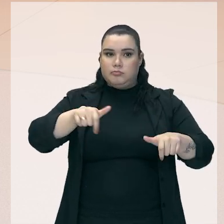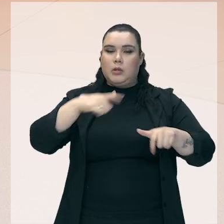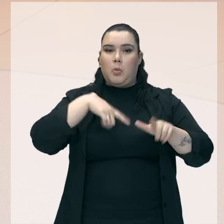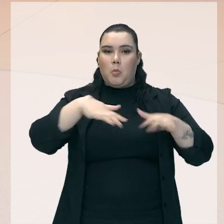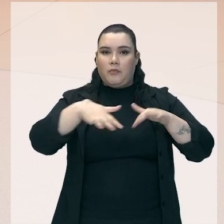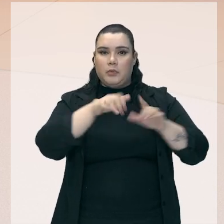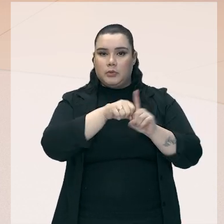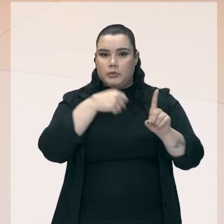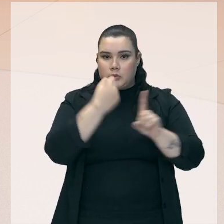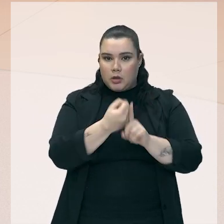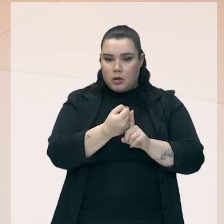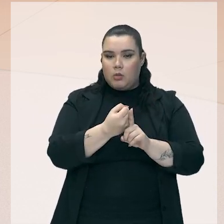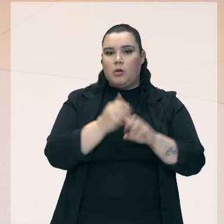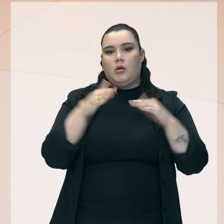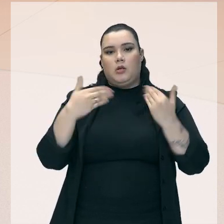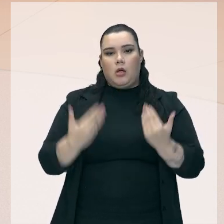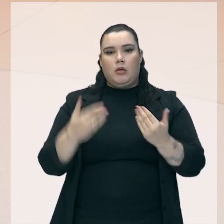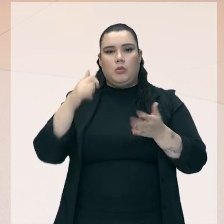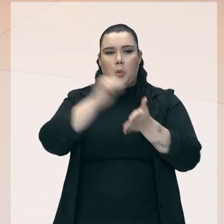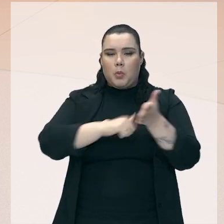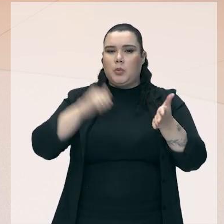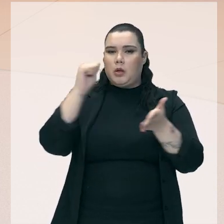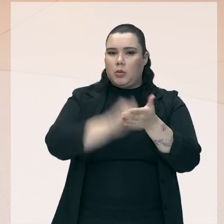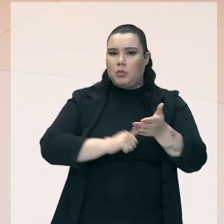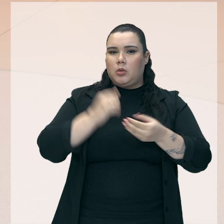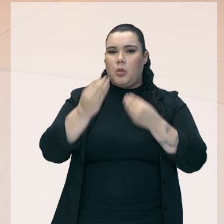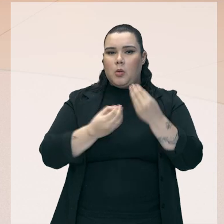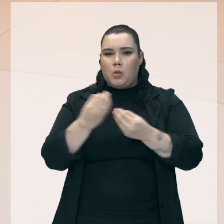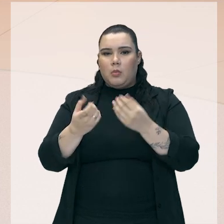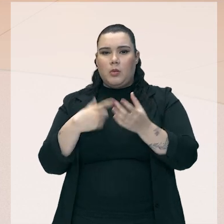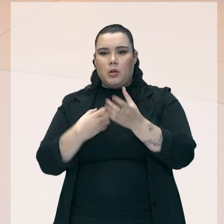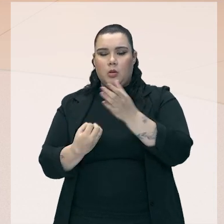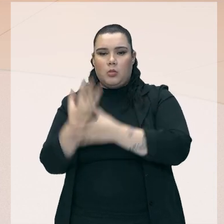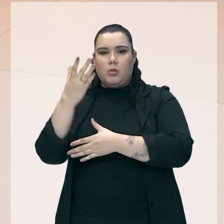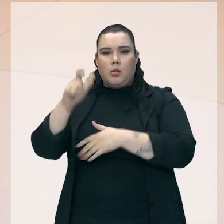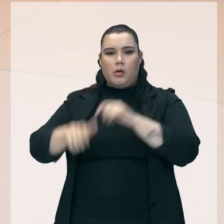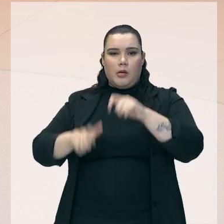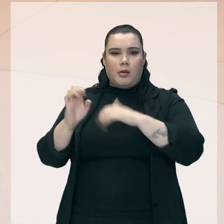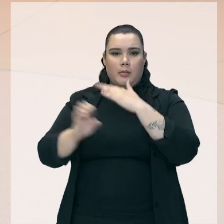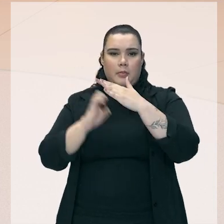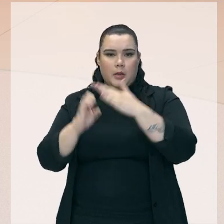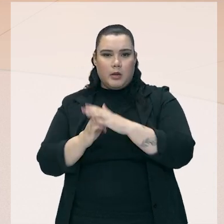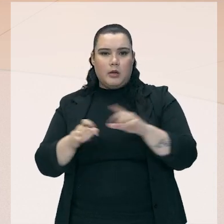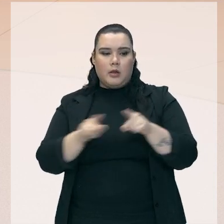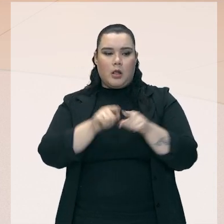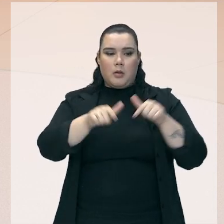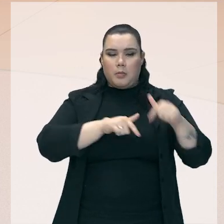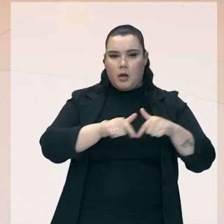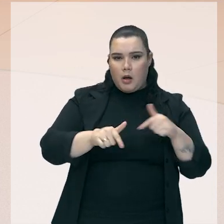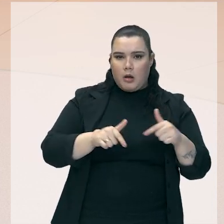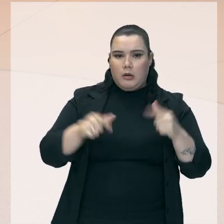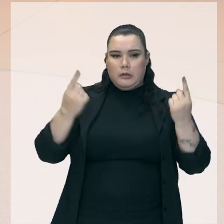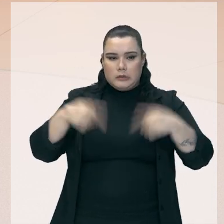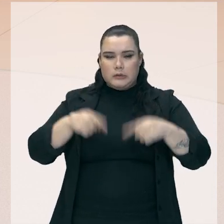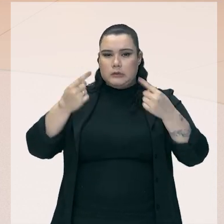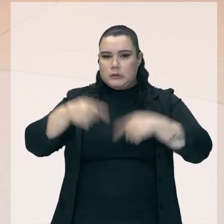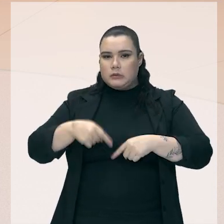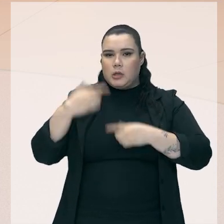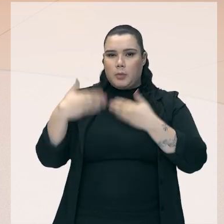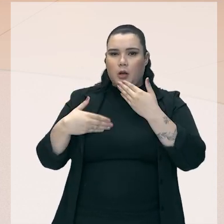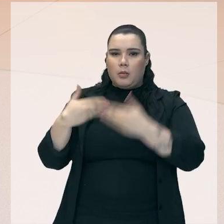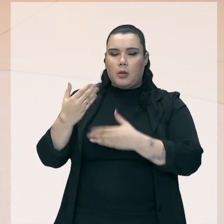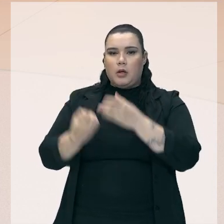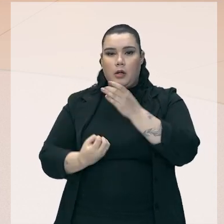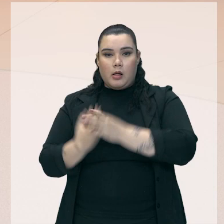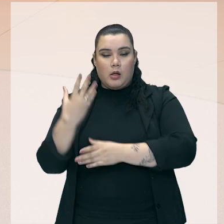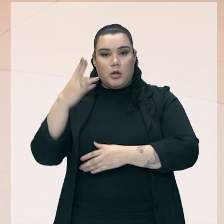desse embate, né, entre a produção dos empresários e a lógica dos trabalhadores. Esses embates têm gerado